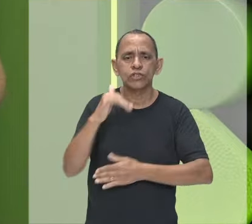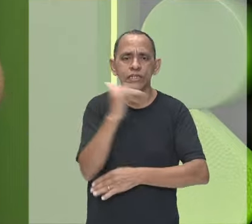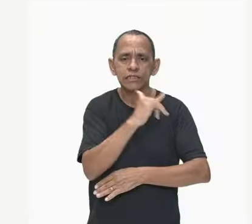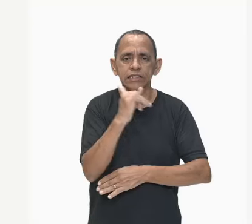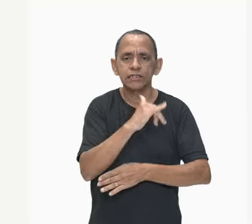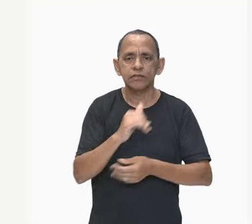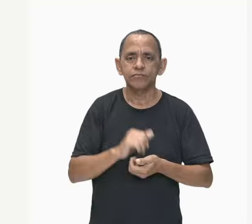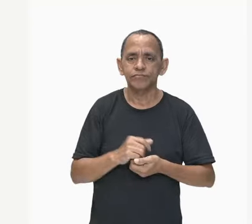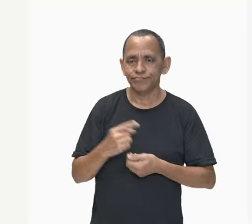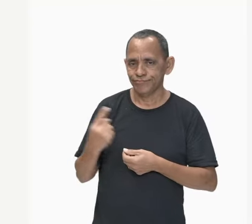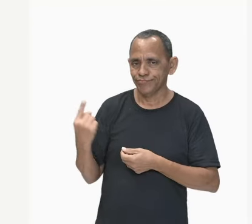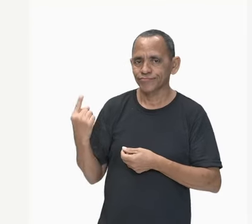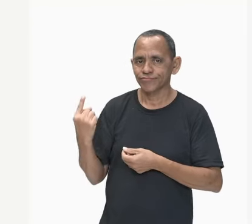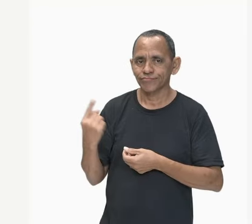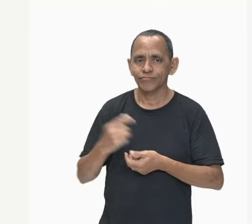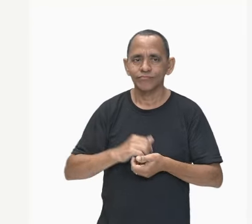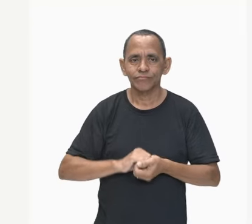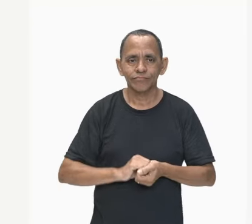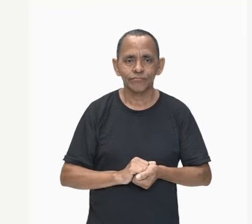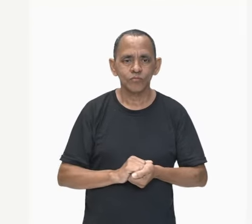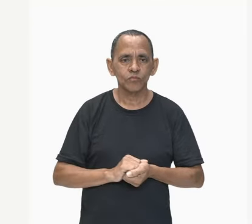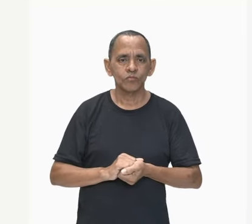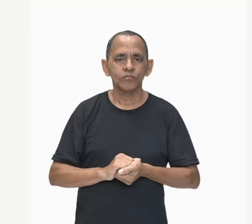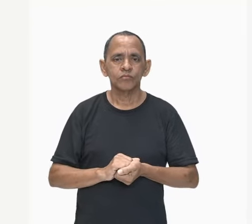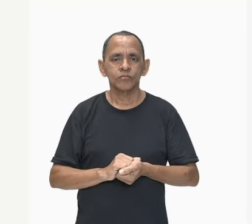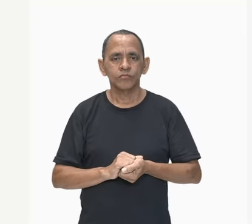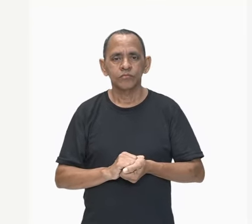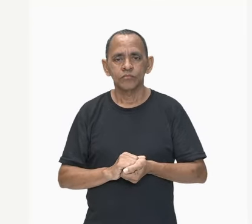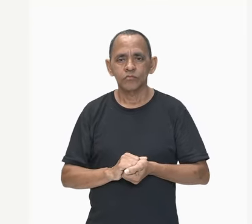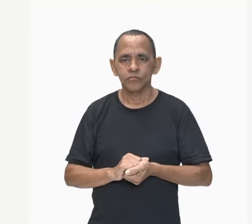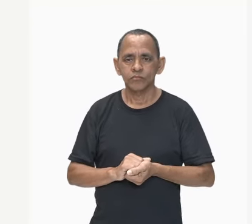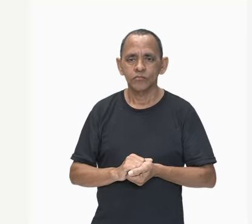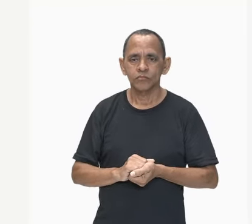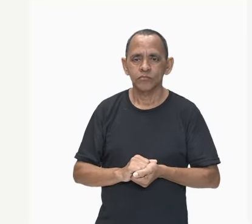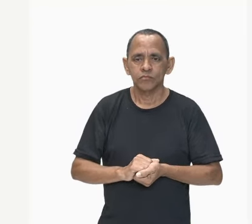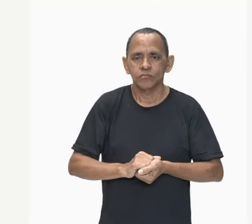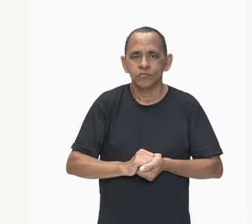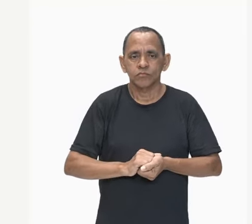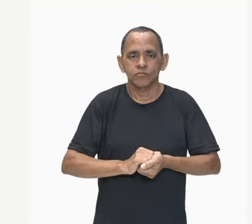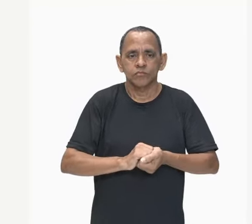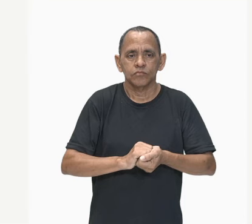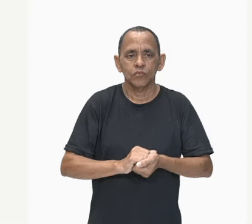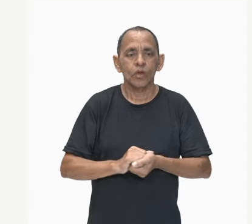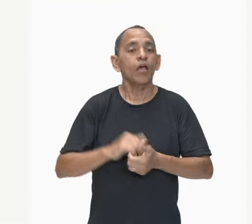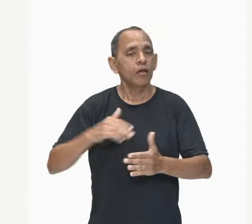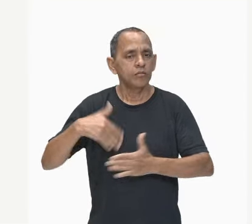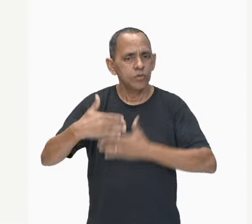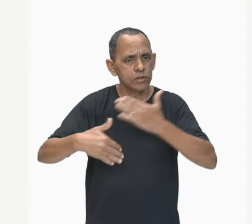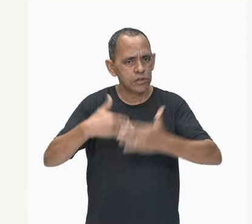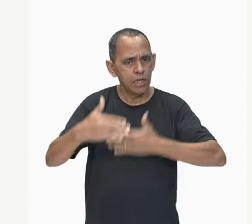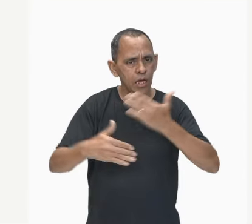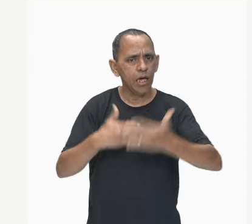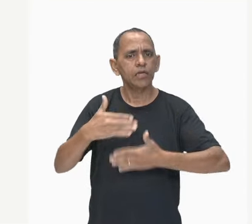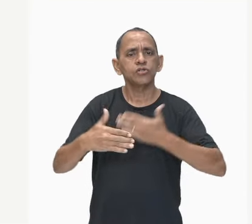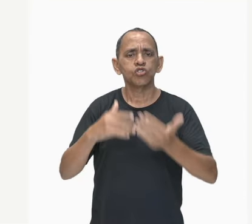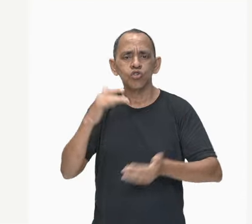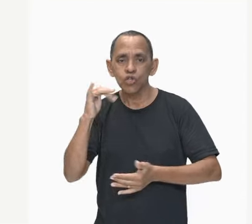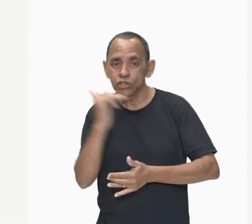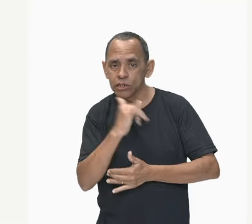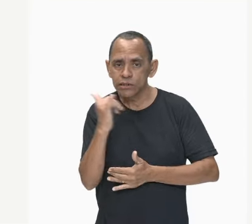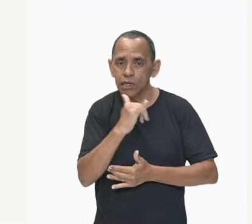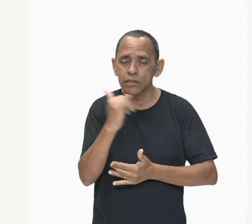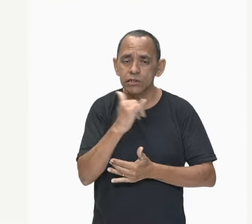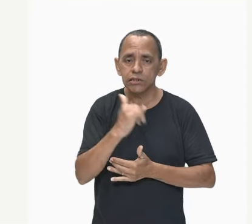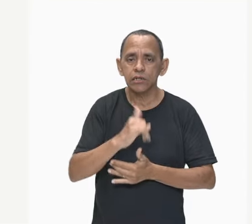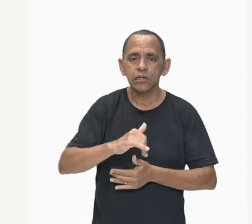Vamos lá conferir? Olha lá. Processos de eletrização. Processos de eletrização nada mais